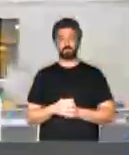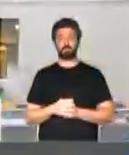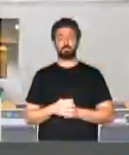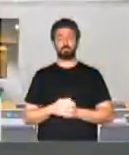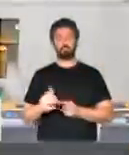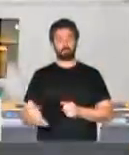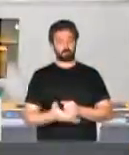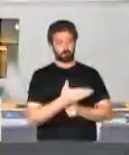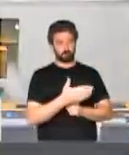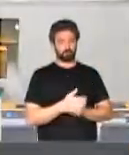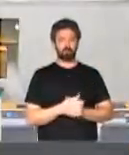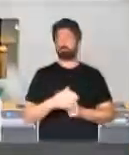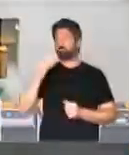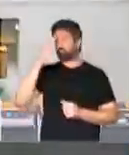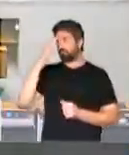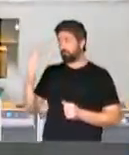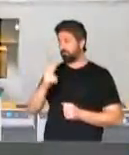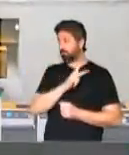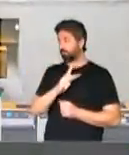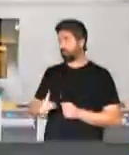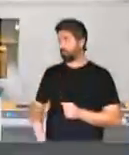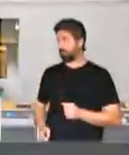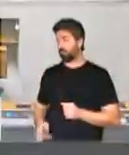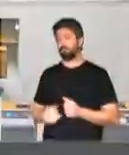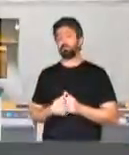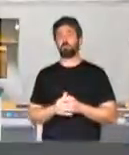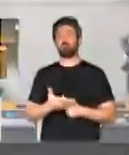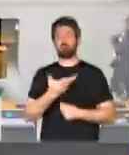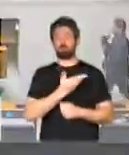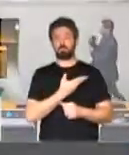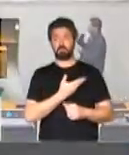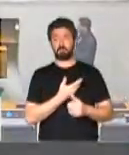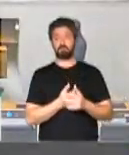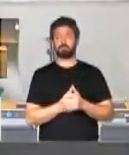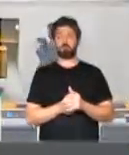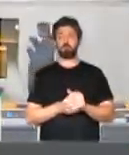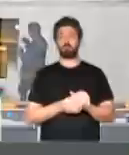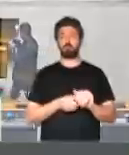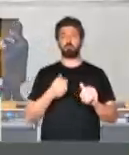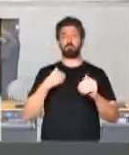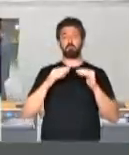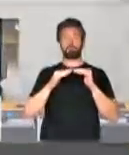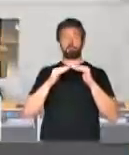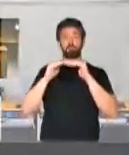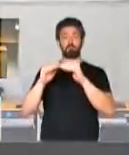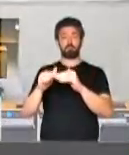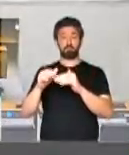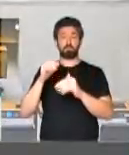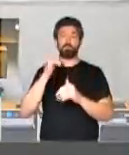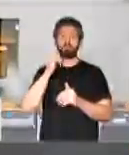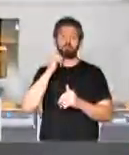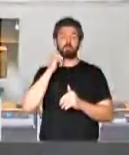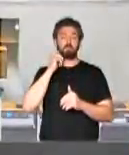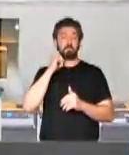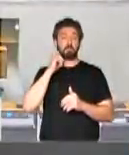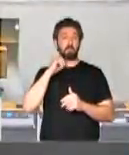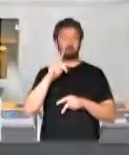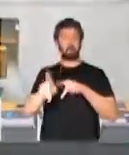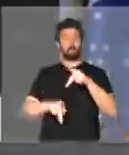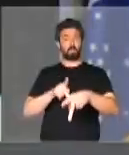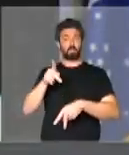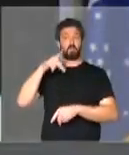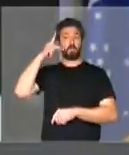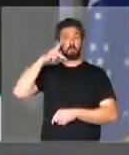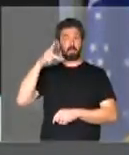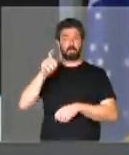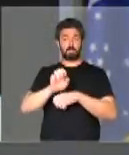Senhor Presidente, muito obrigado pelo espaço. Caros colegas, me dirijo mais uma vez ao povo da